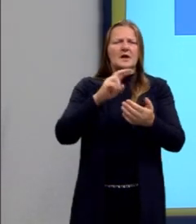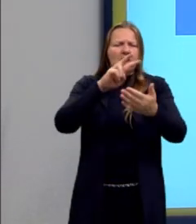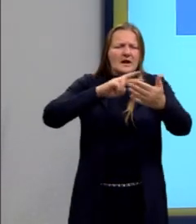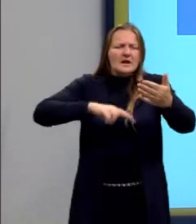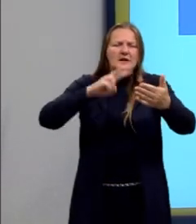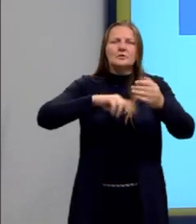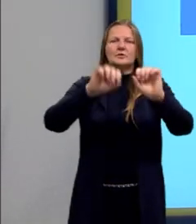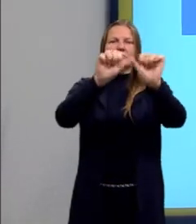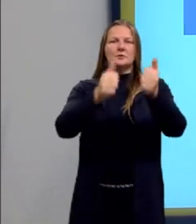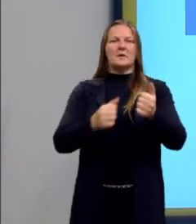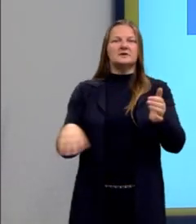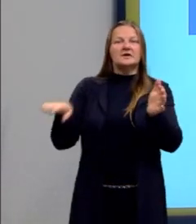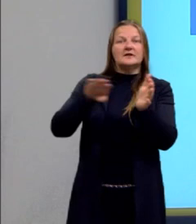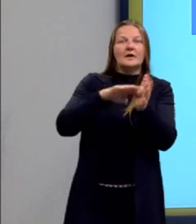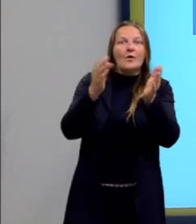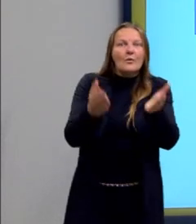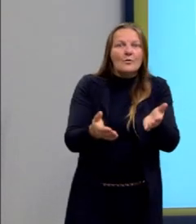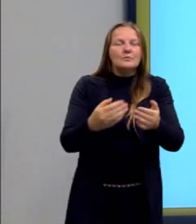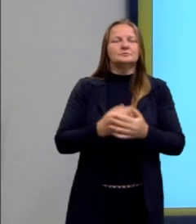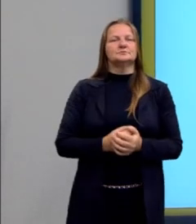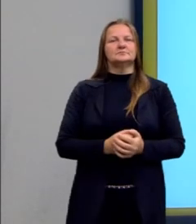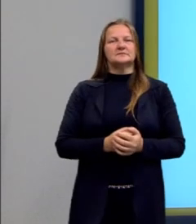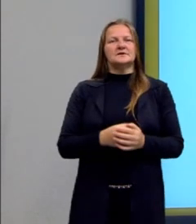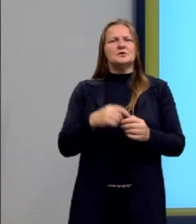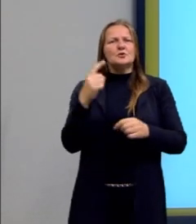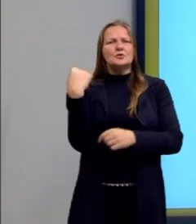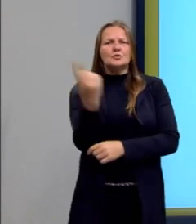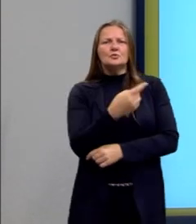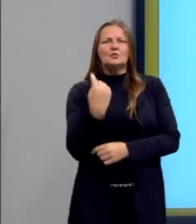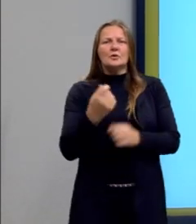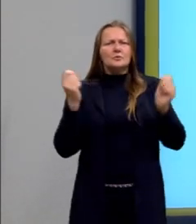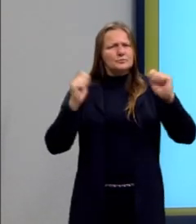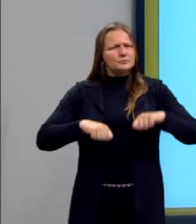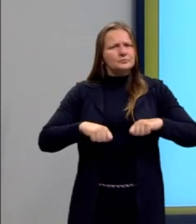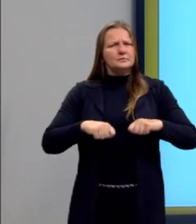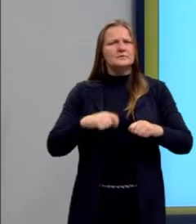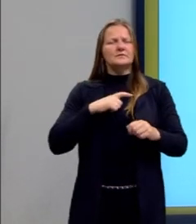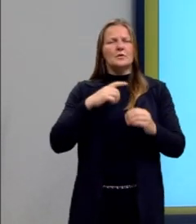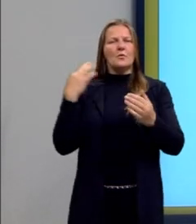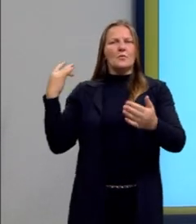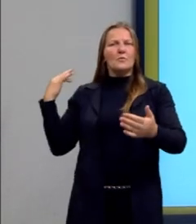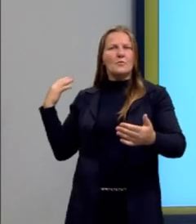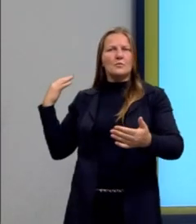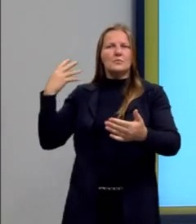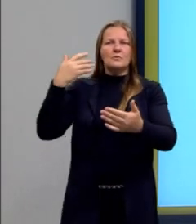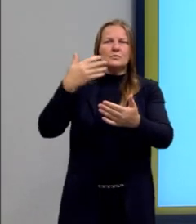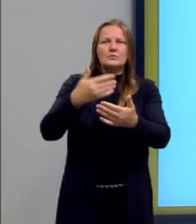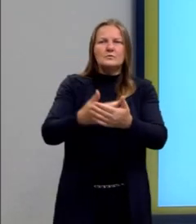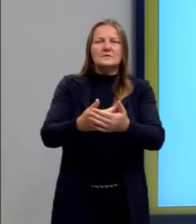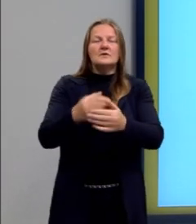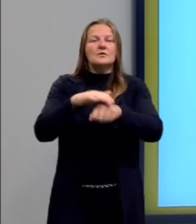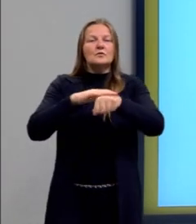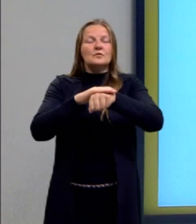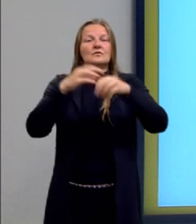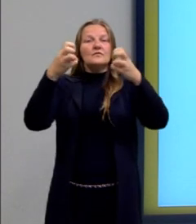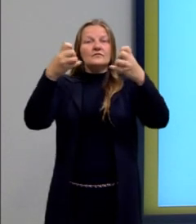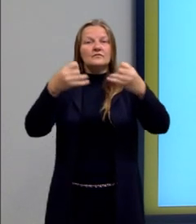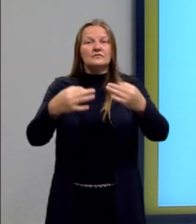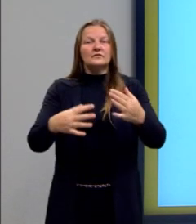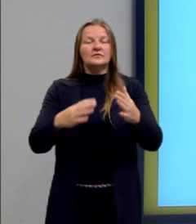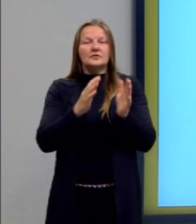da imagem até o dia de hoje. E para que possamos aqui nos situar, estamos aqui falando dessa